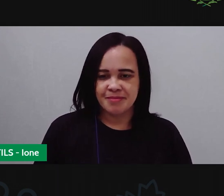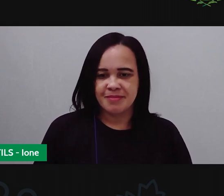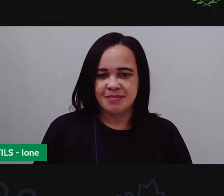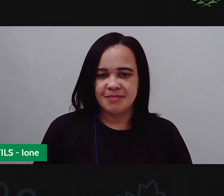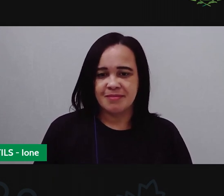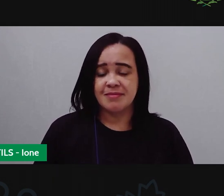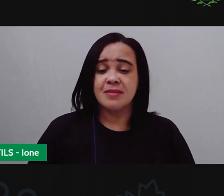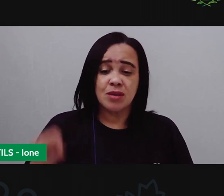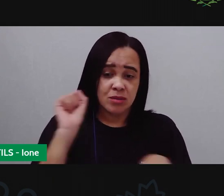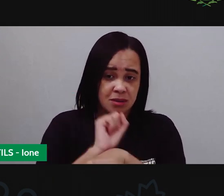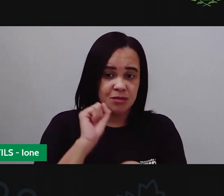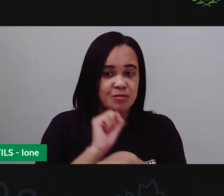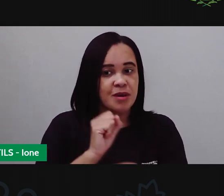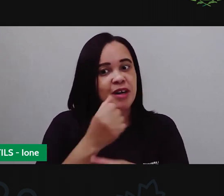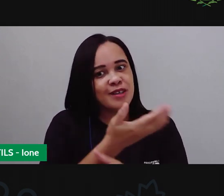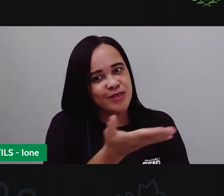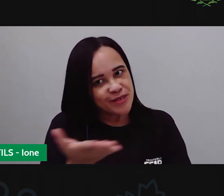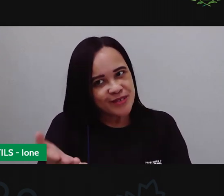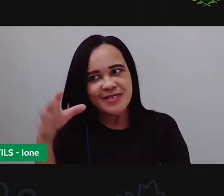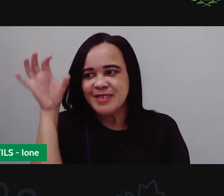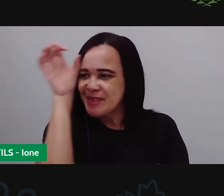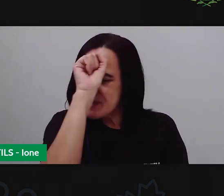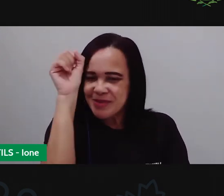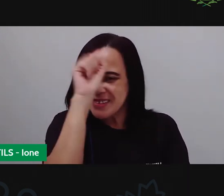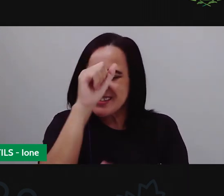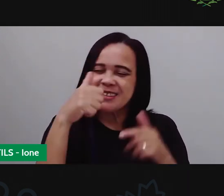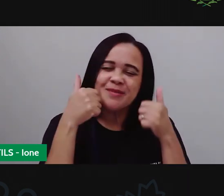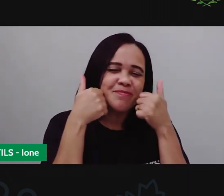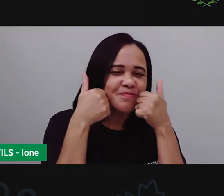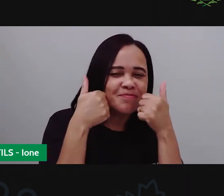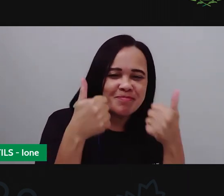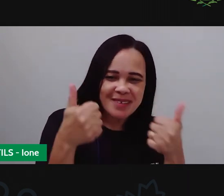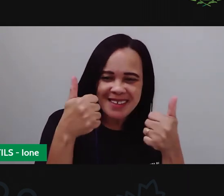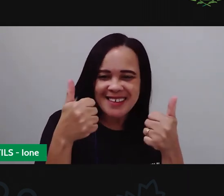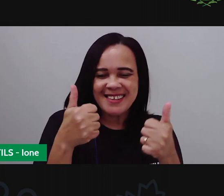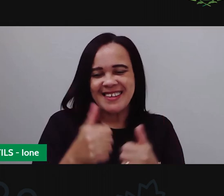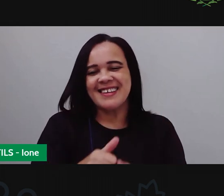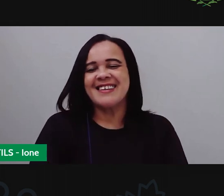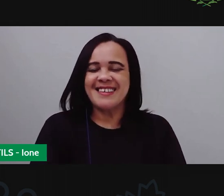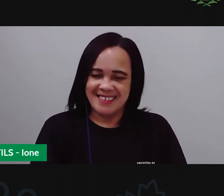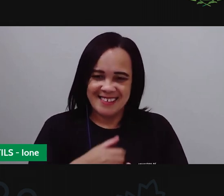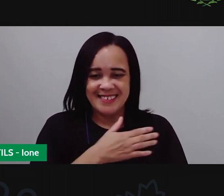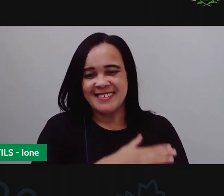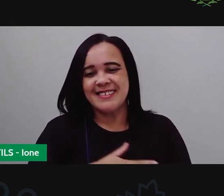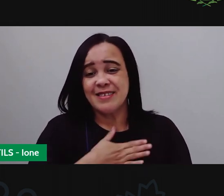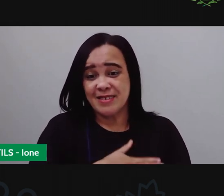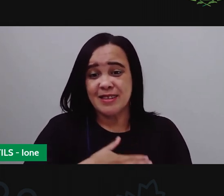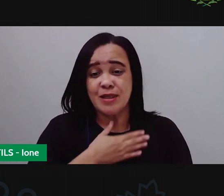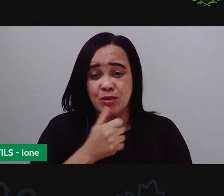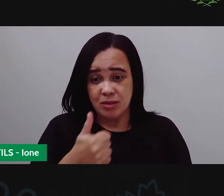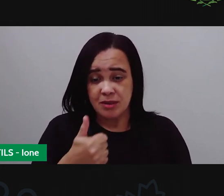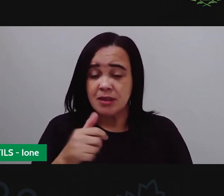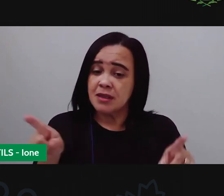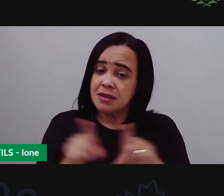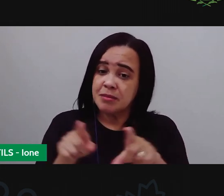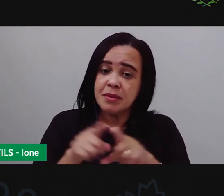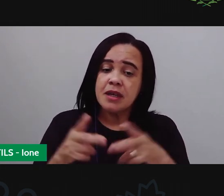eu espero que você tenha aprendido bastante com essa nossa aula esteja preparado aí para observar